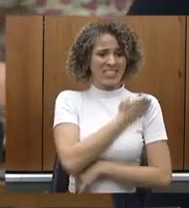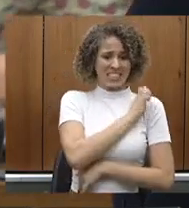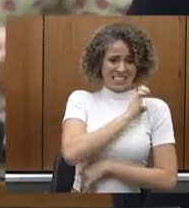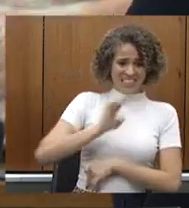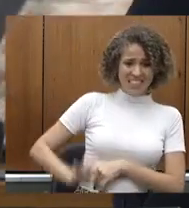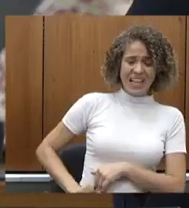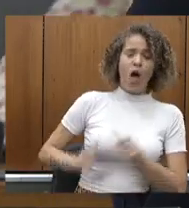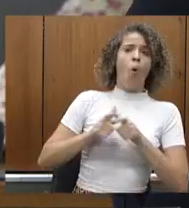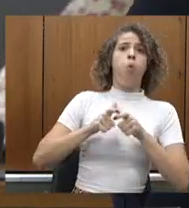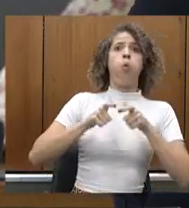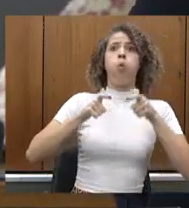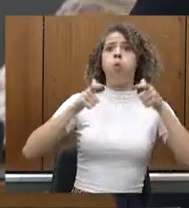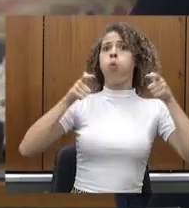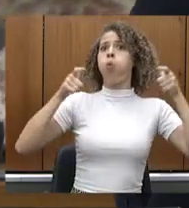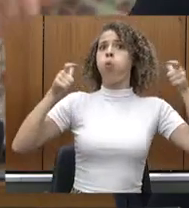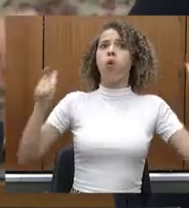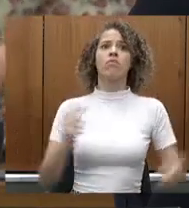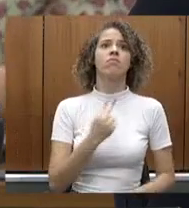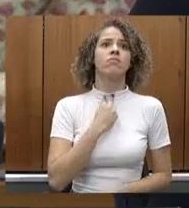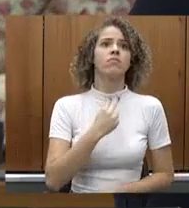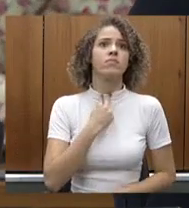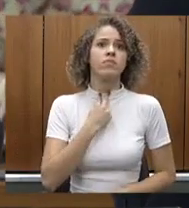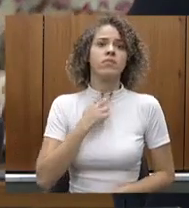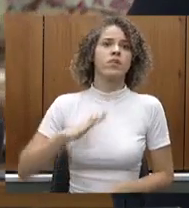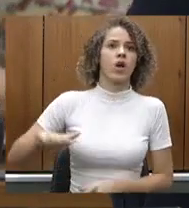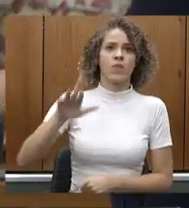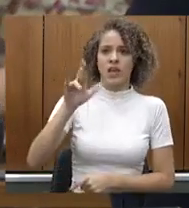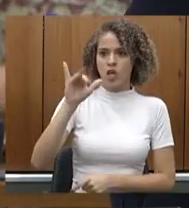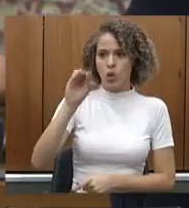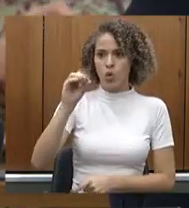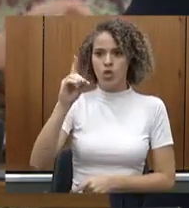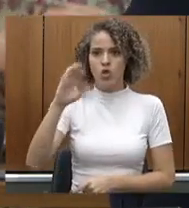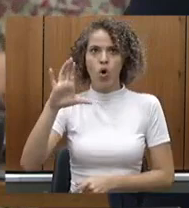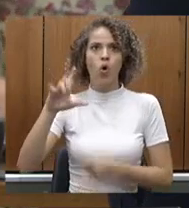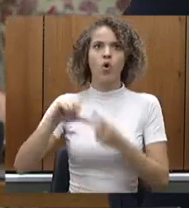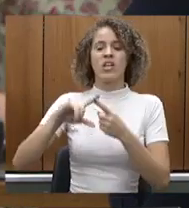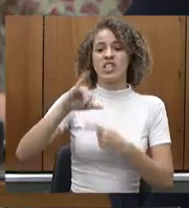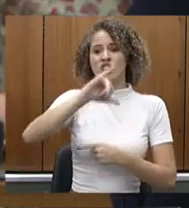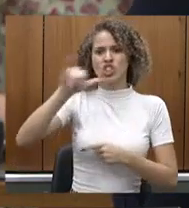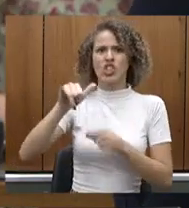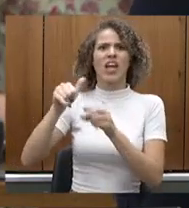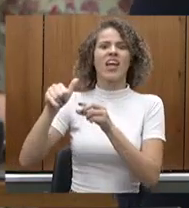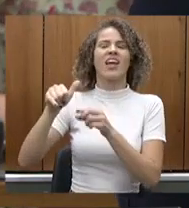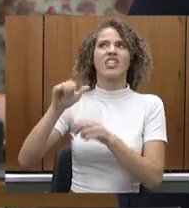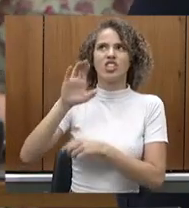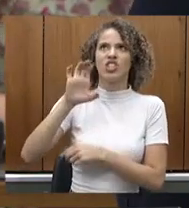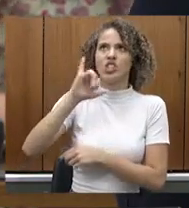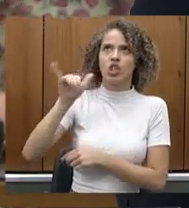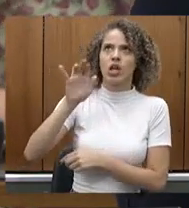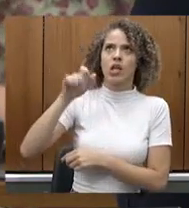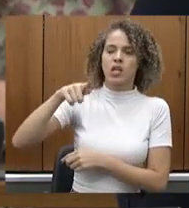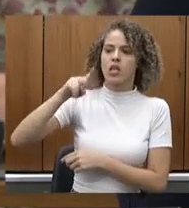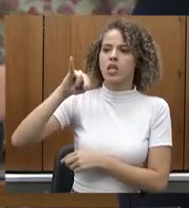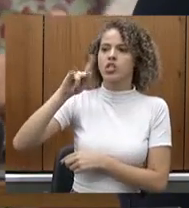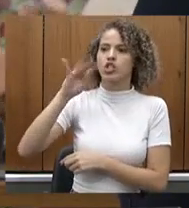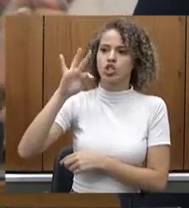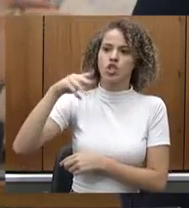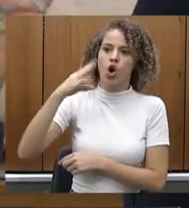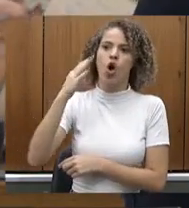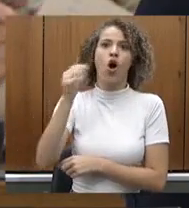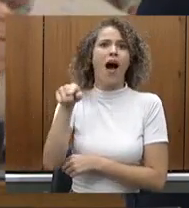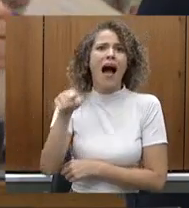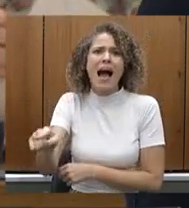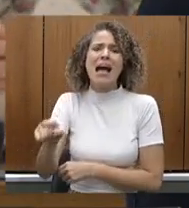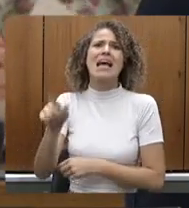a região do Vale do Rio Doce Vale do Jequitinhon e Mucuri são extensões muito grandes então realmente